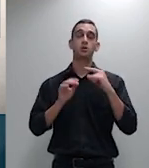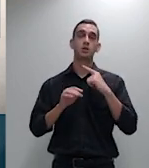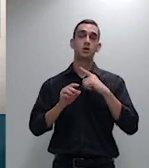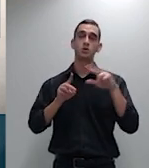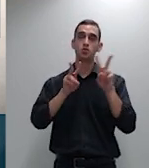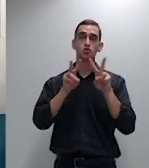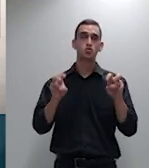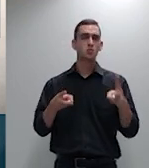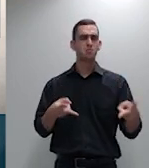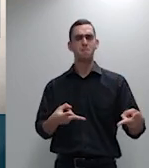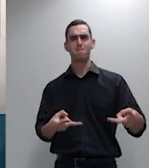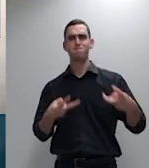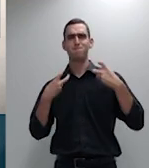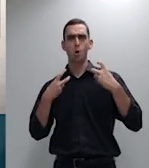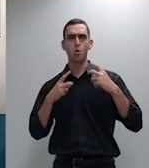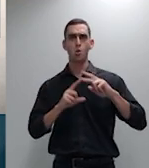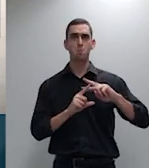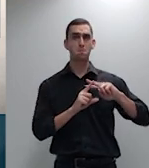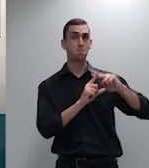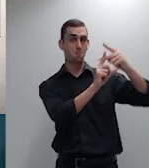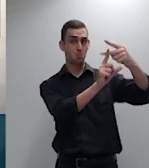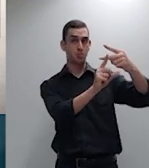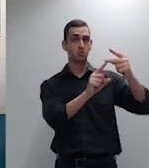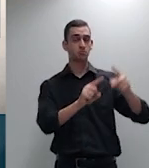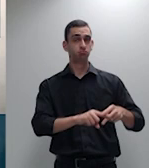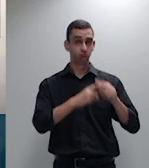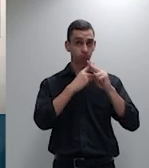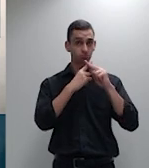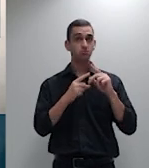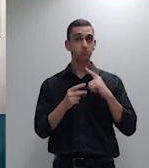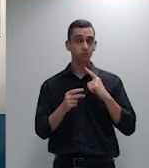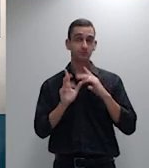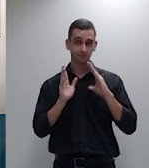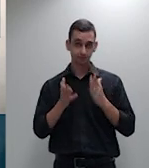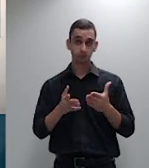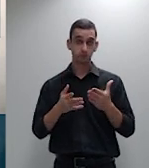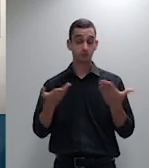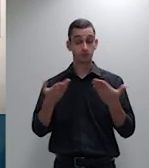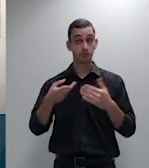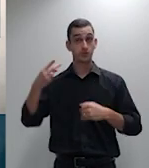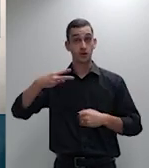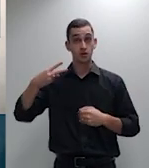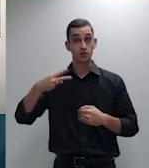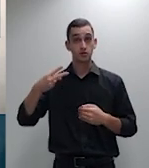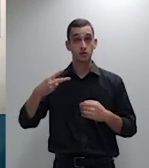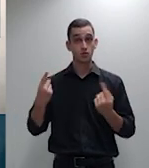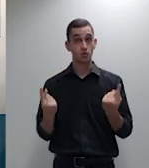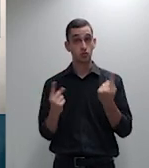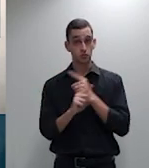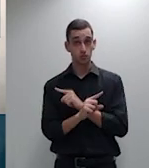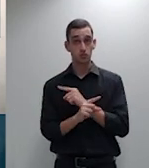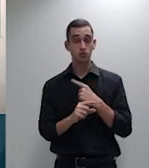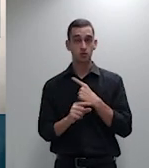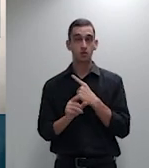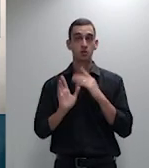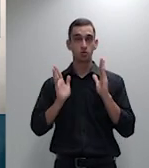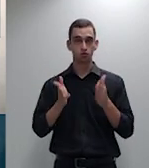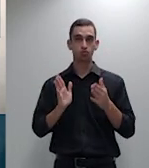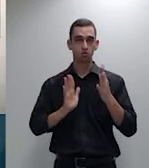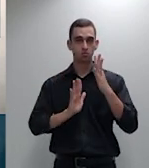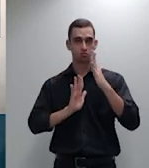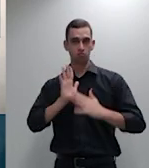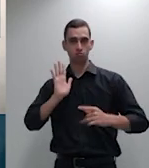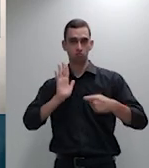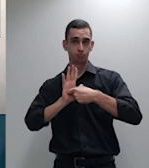passando-se a segunda controvérsia afetada pertinente ao ônus da própria inversão do ônus da própria